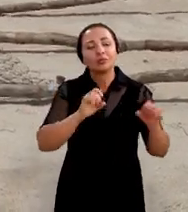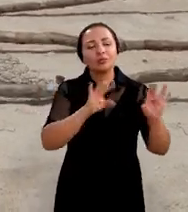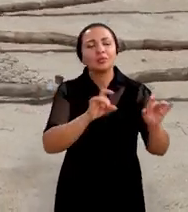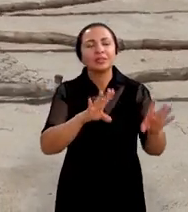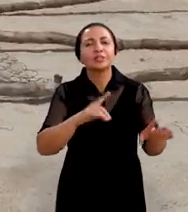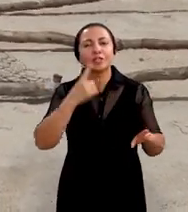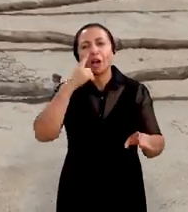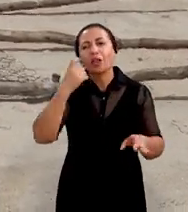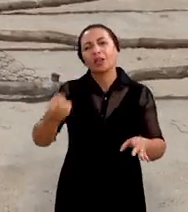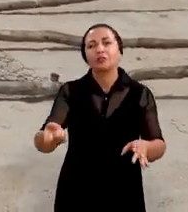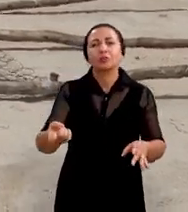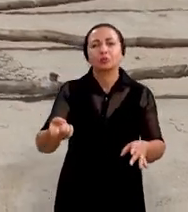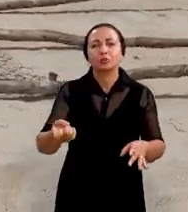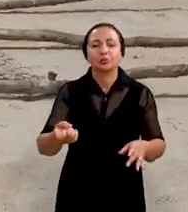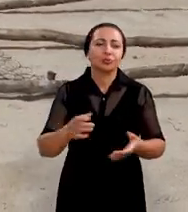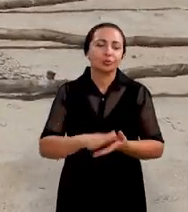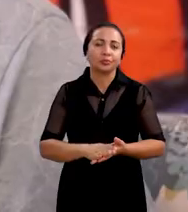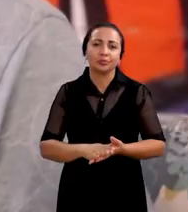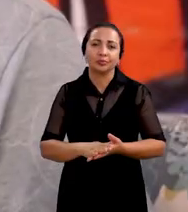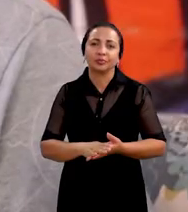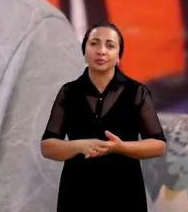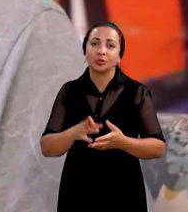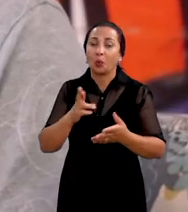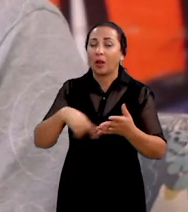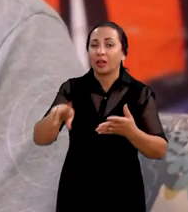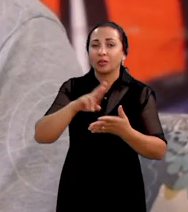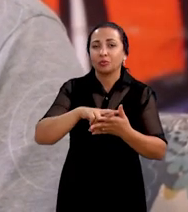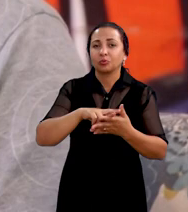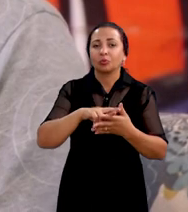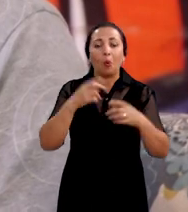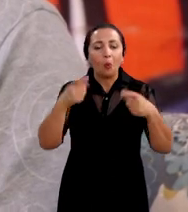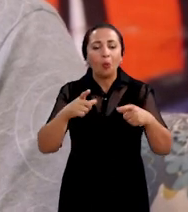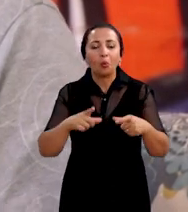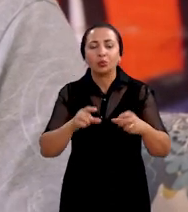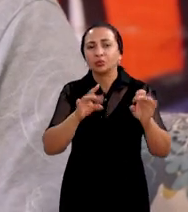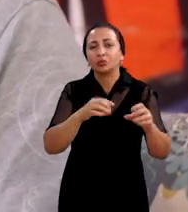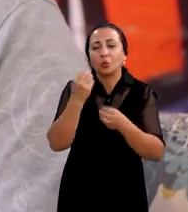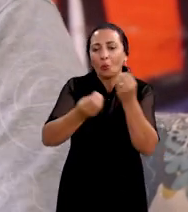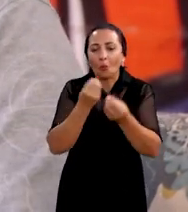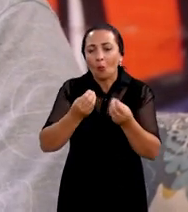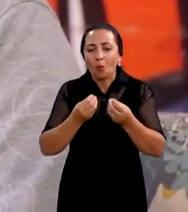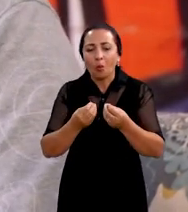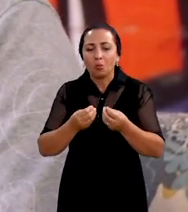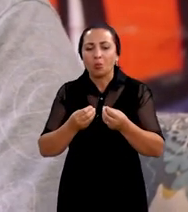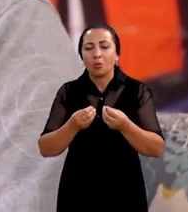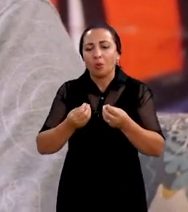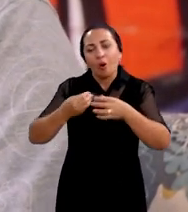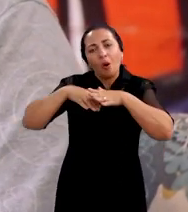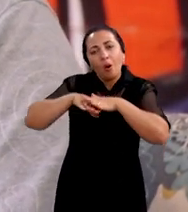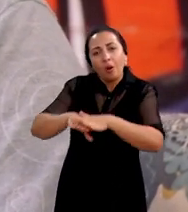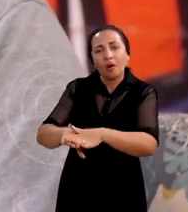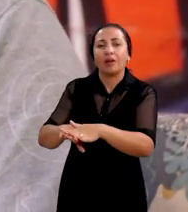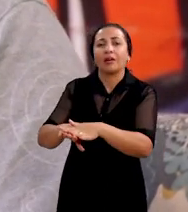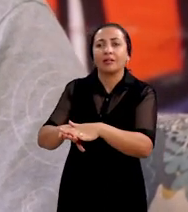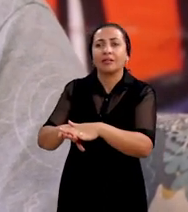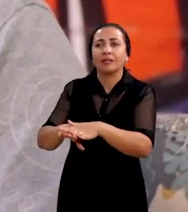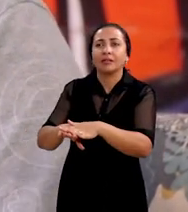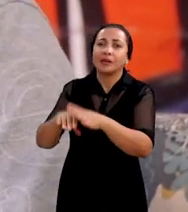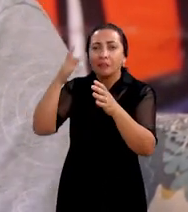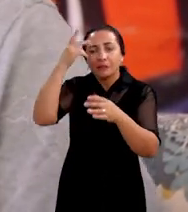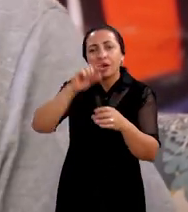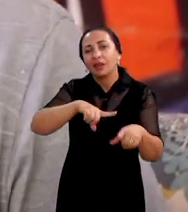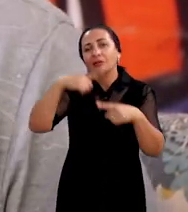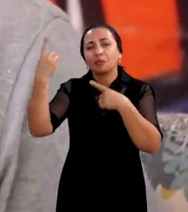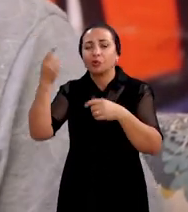deixar este material residual de onde deixar de como colocar este material